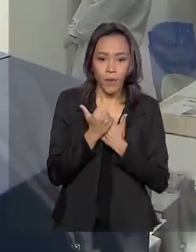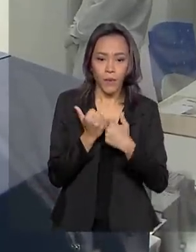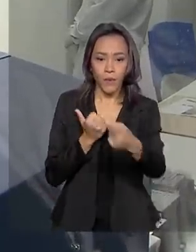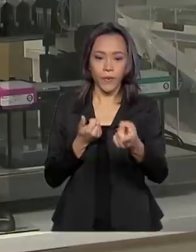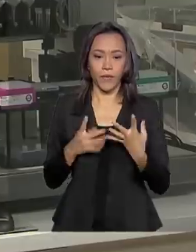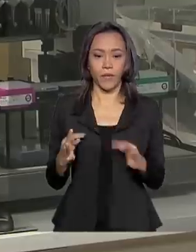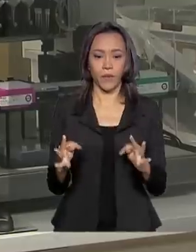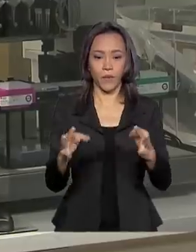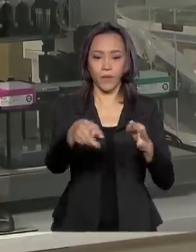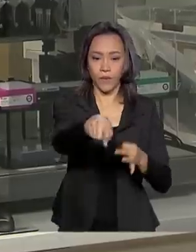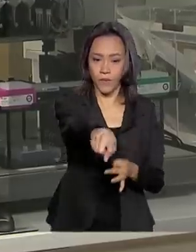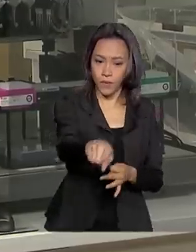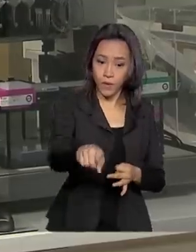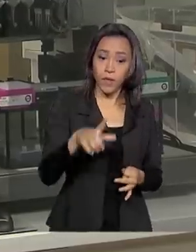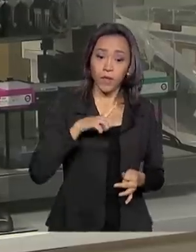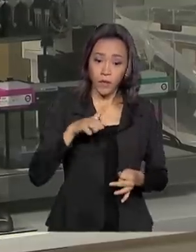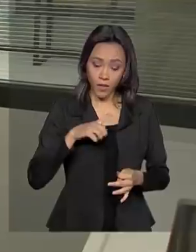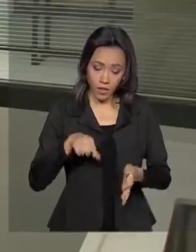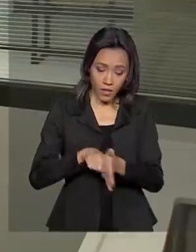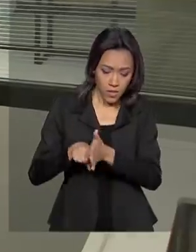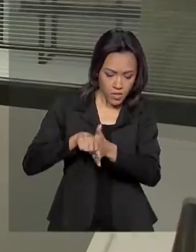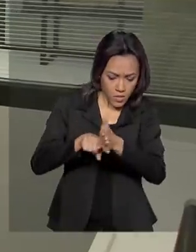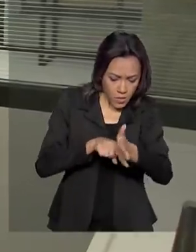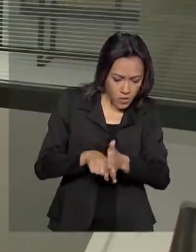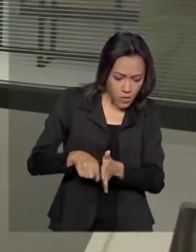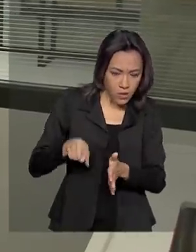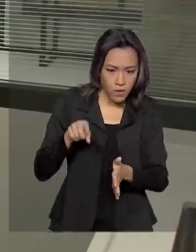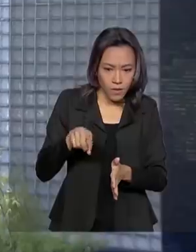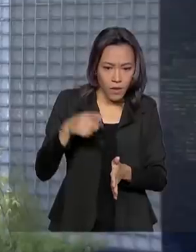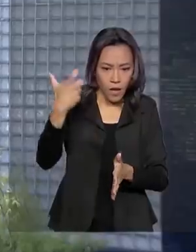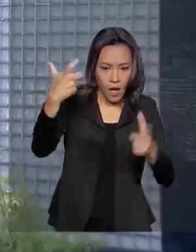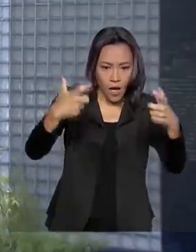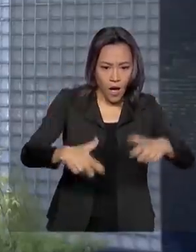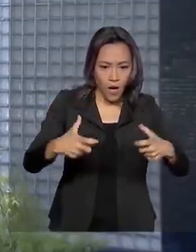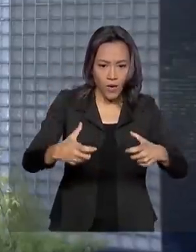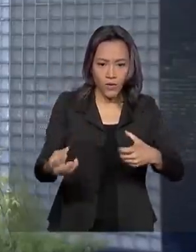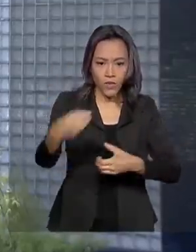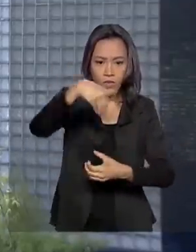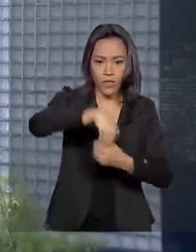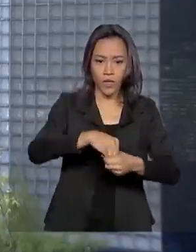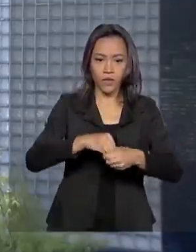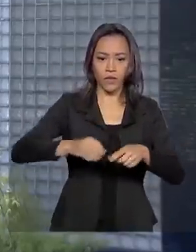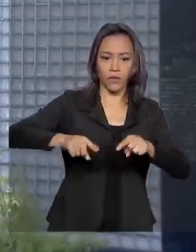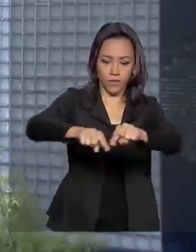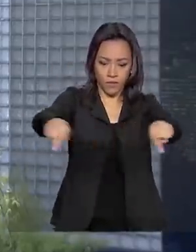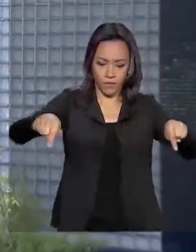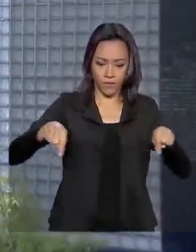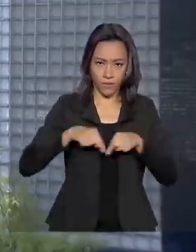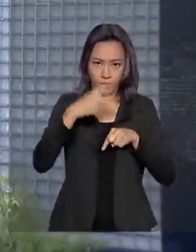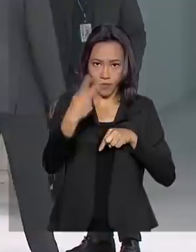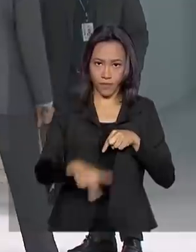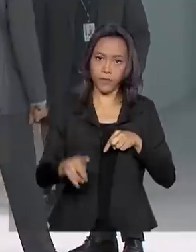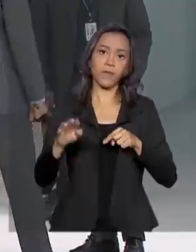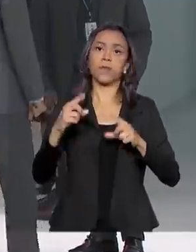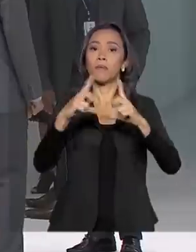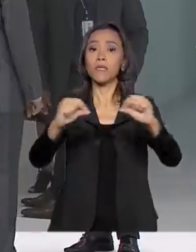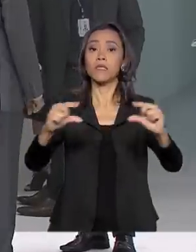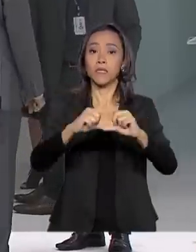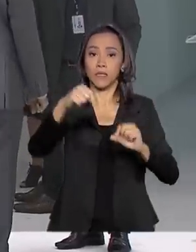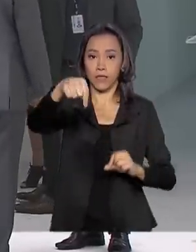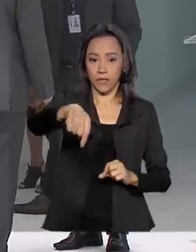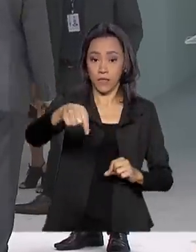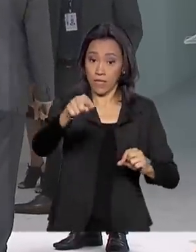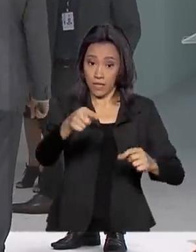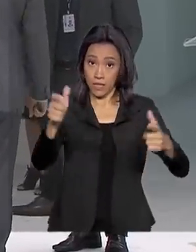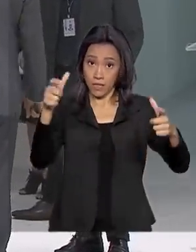de Processamento Automatizado de Vestígios Sexuais, localizado no Instituto Nacional de Criminalística em Brasília. Este ano,